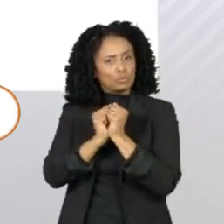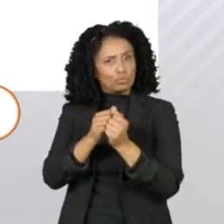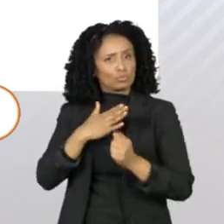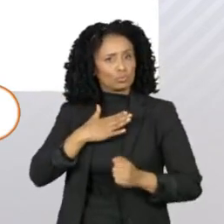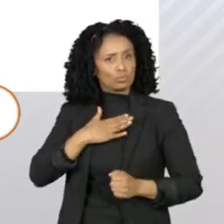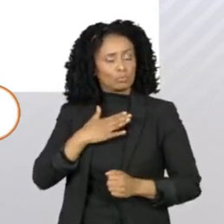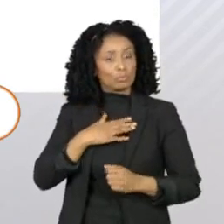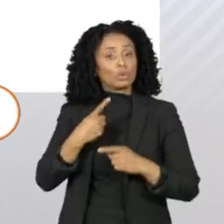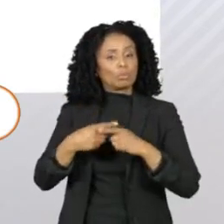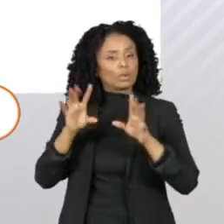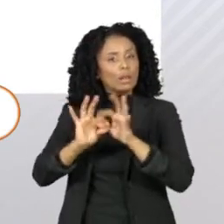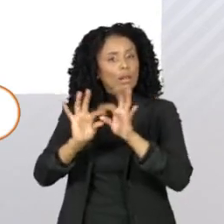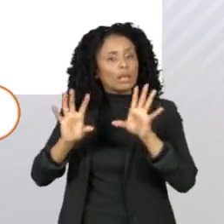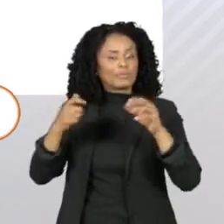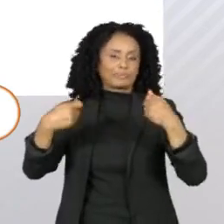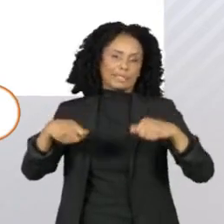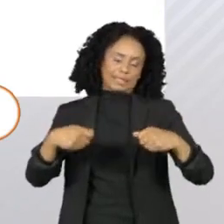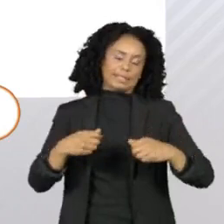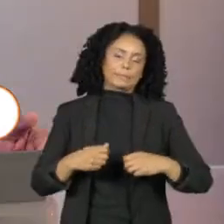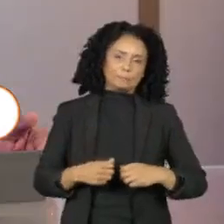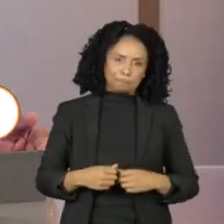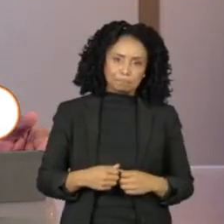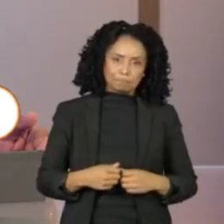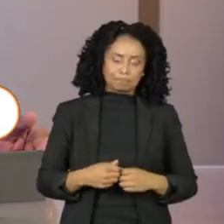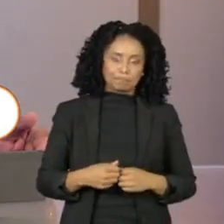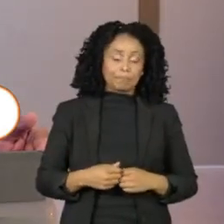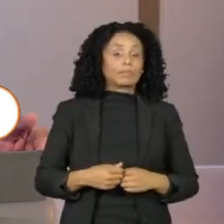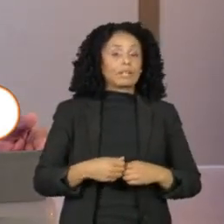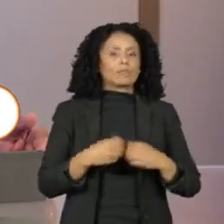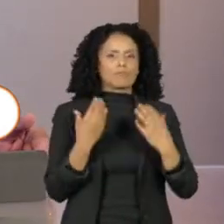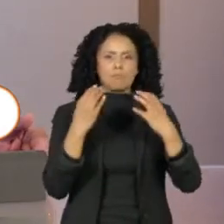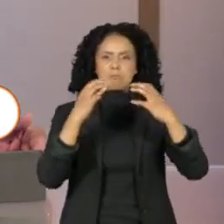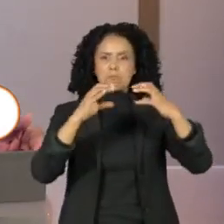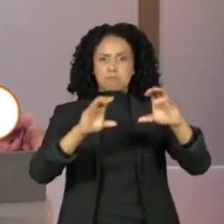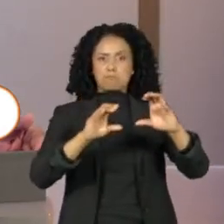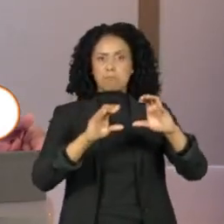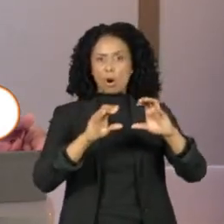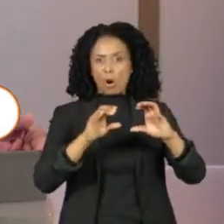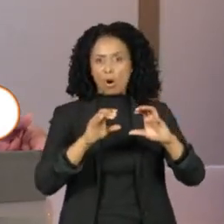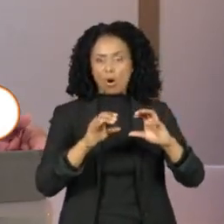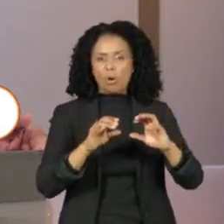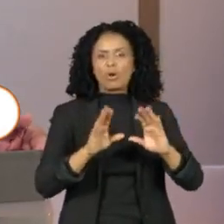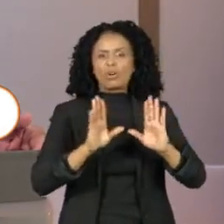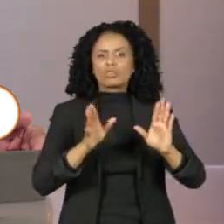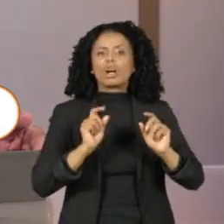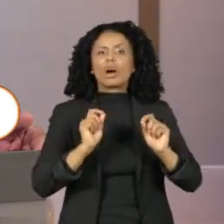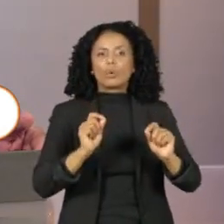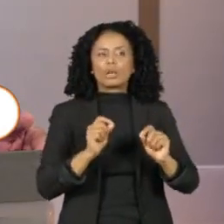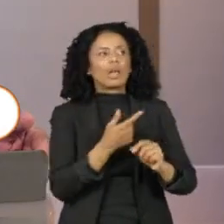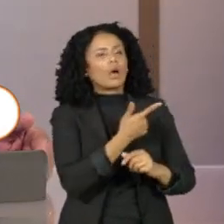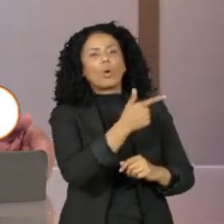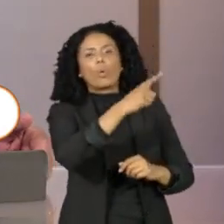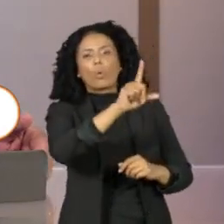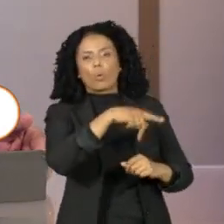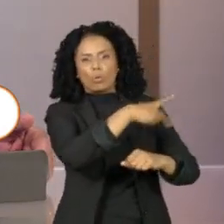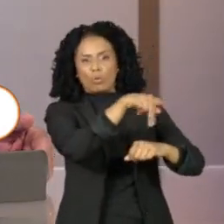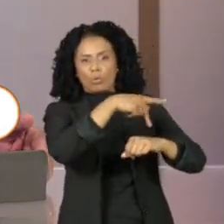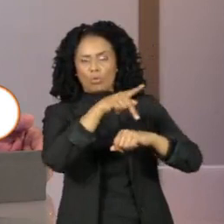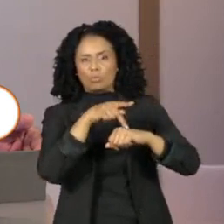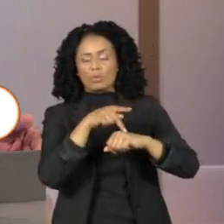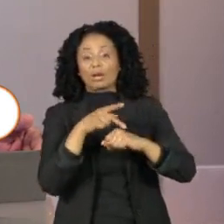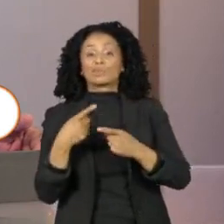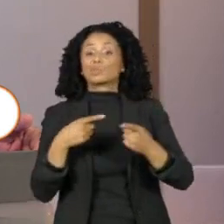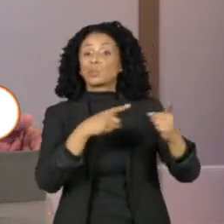causa da liberdade. A mensagem da ex-primeira-ministra contraria o posicionamento de outros parceiros de coligação